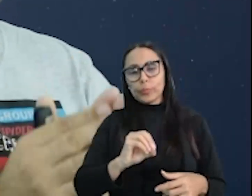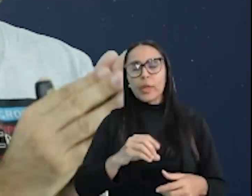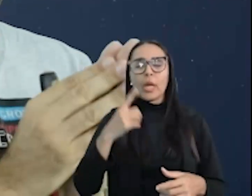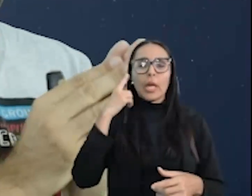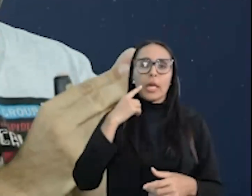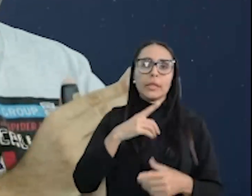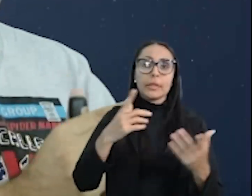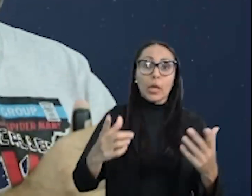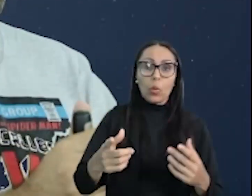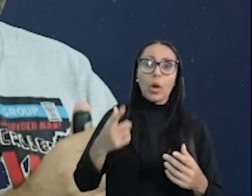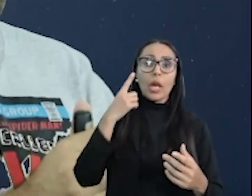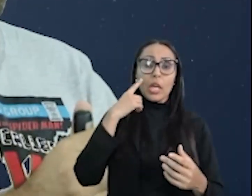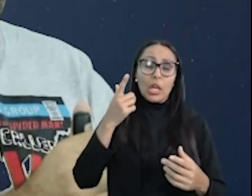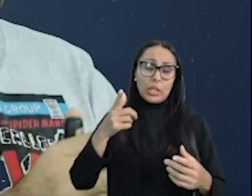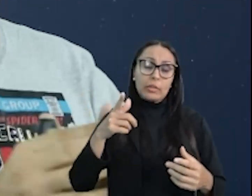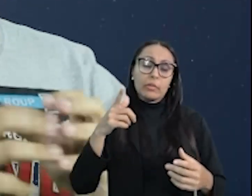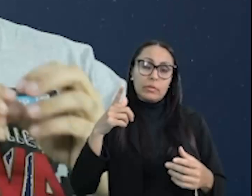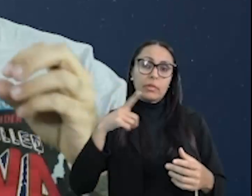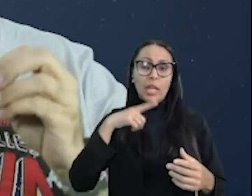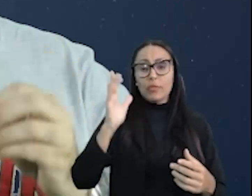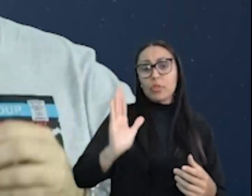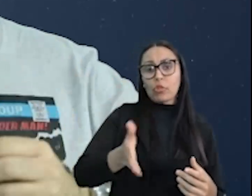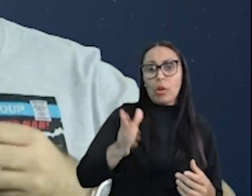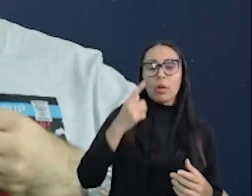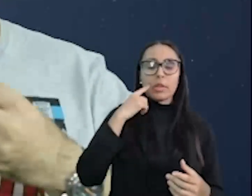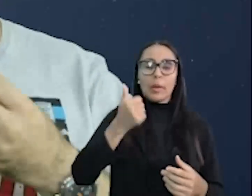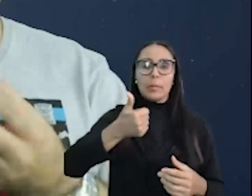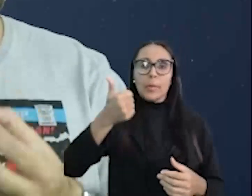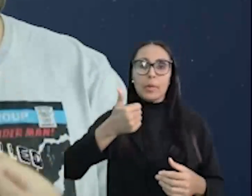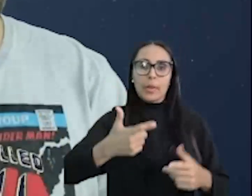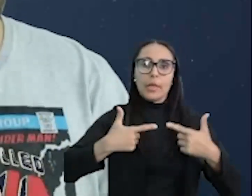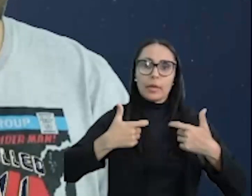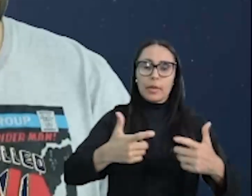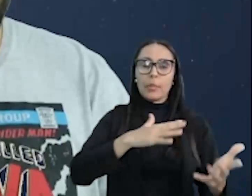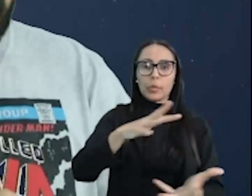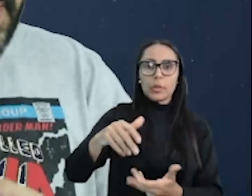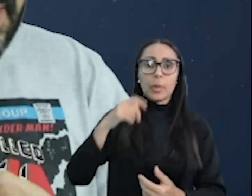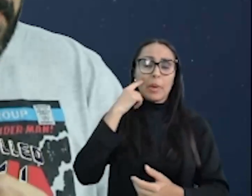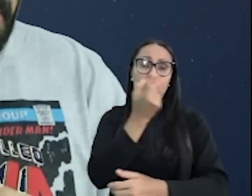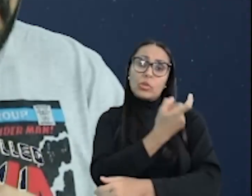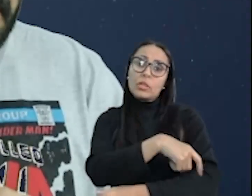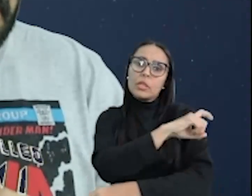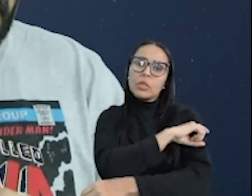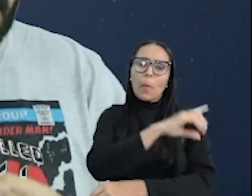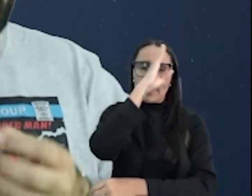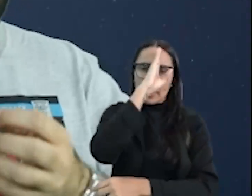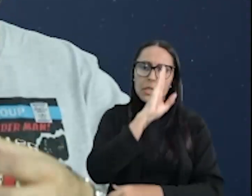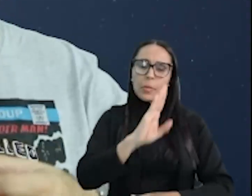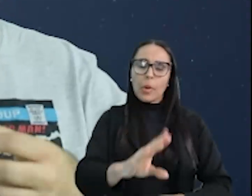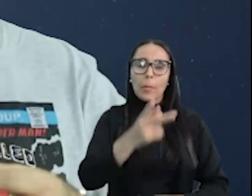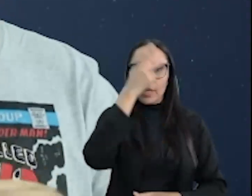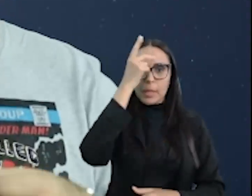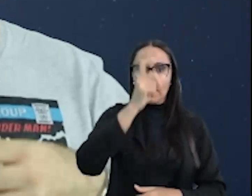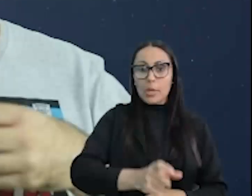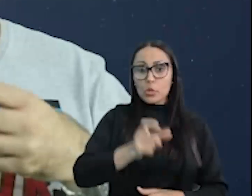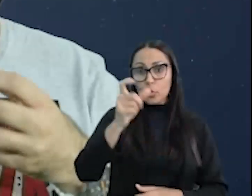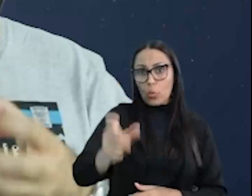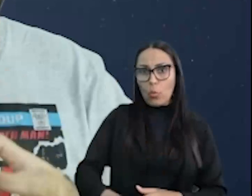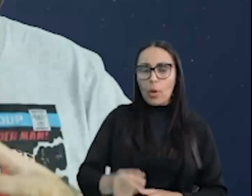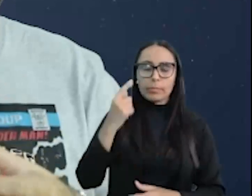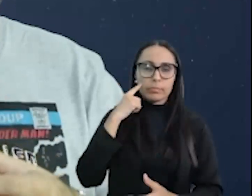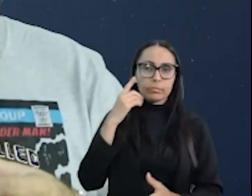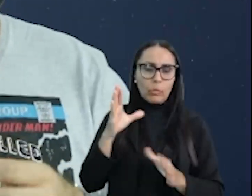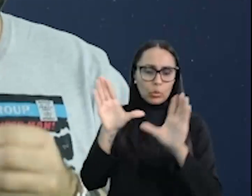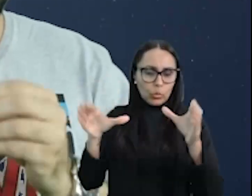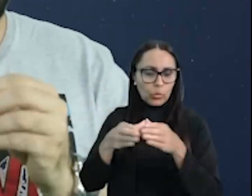aconteceu na Primeira Guerra Mundial. Mas os nazistas, principalmente o pessoal lá do